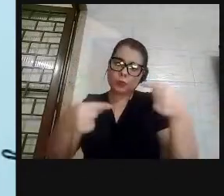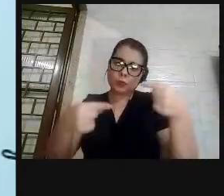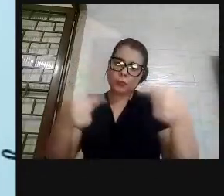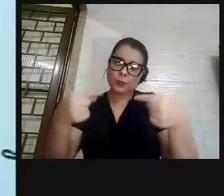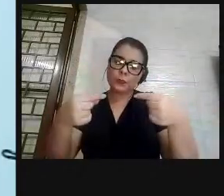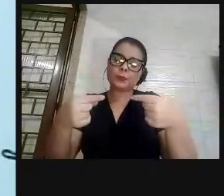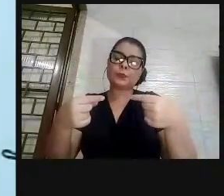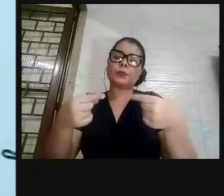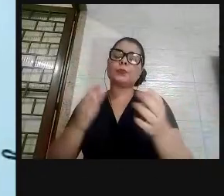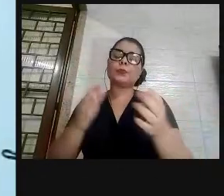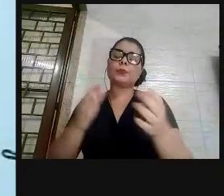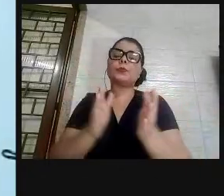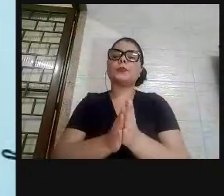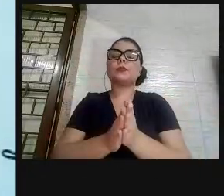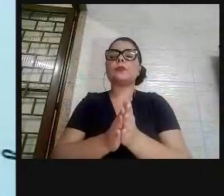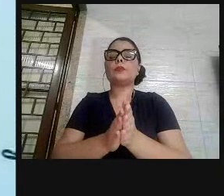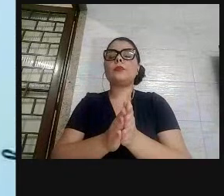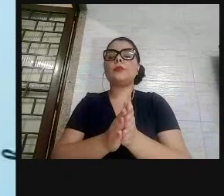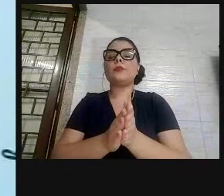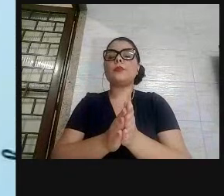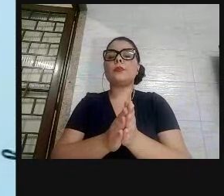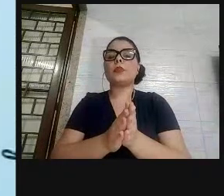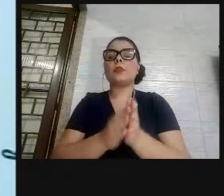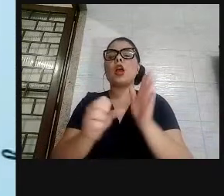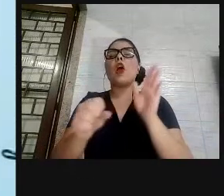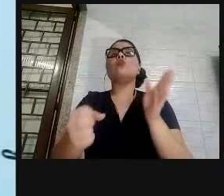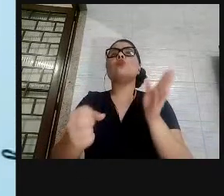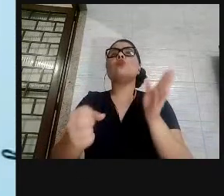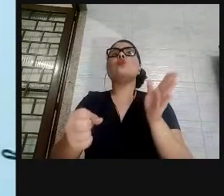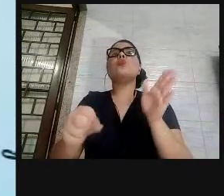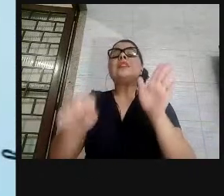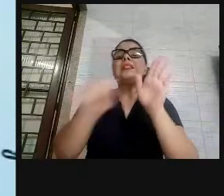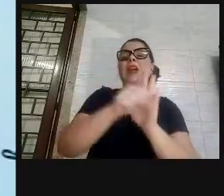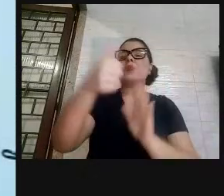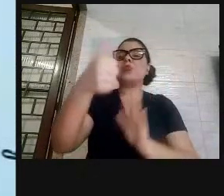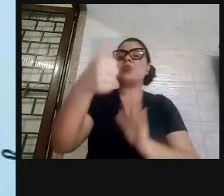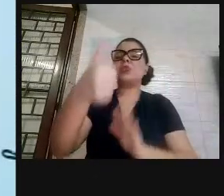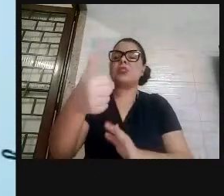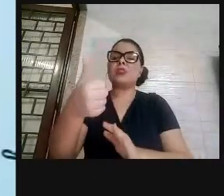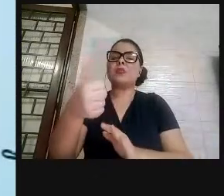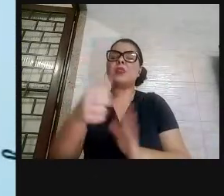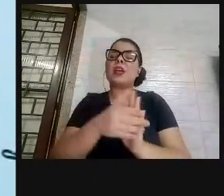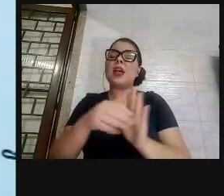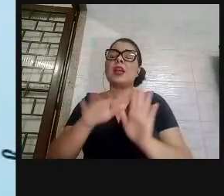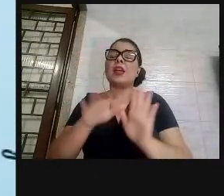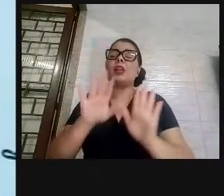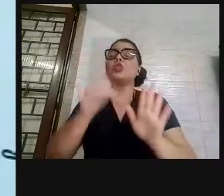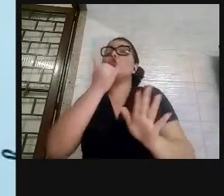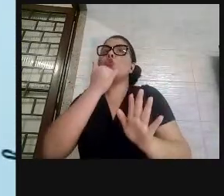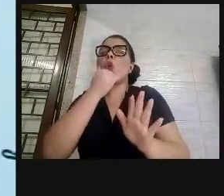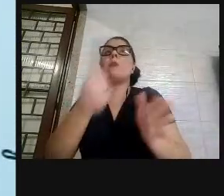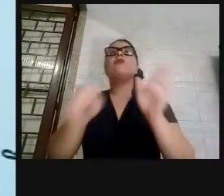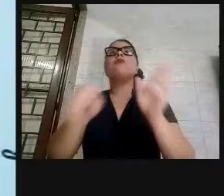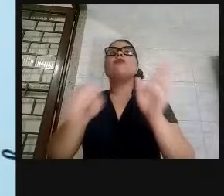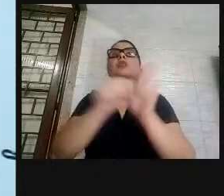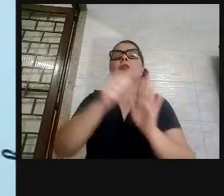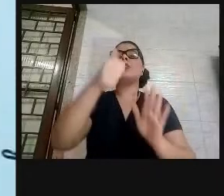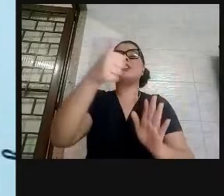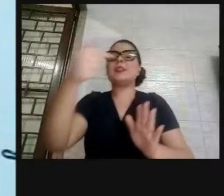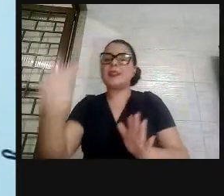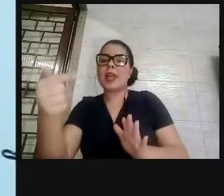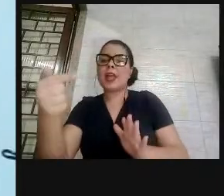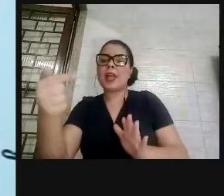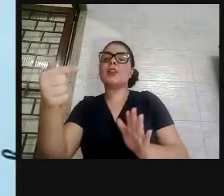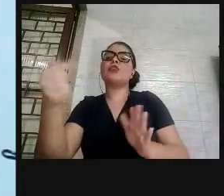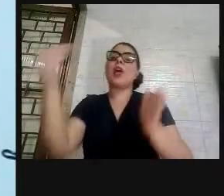No século XVI, desculpa, no século XVII, XVIII, XIX, que é o século da